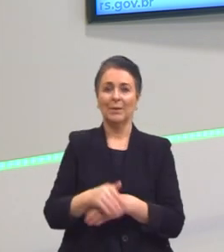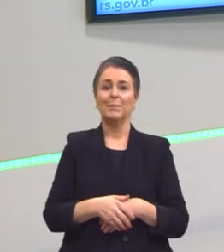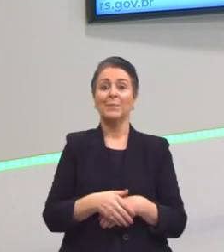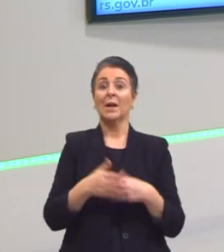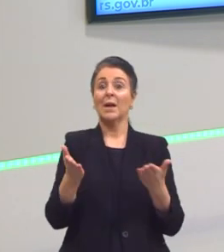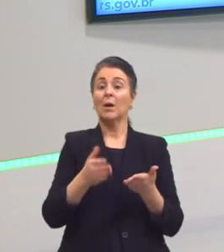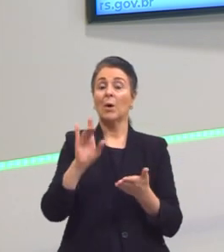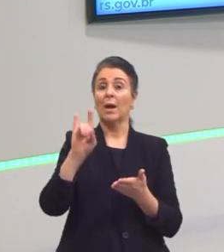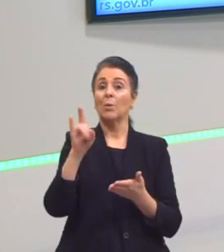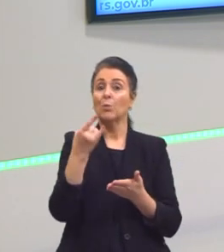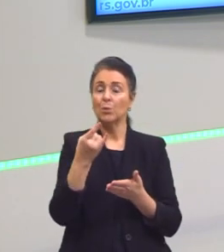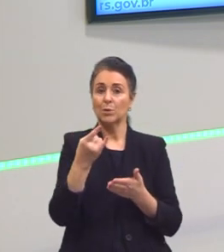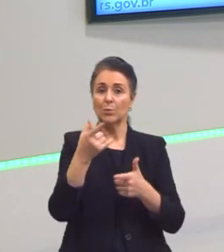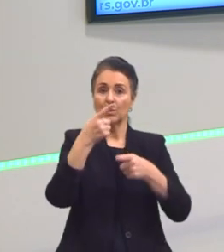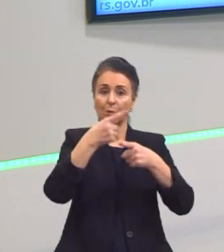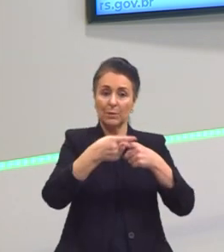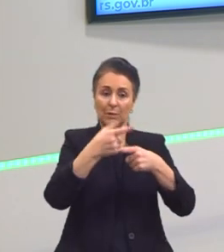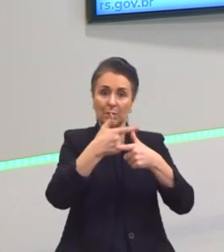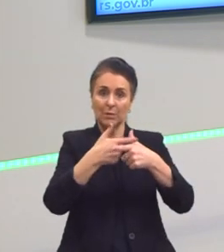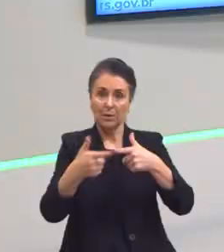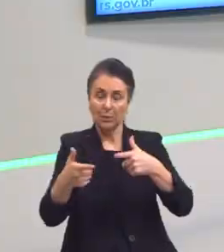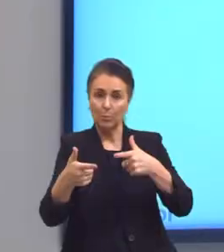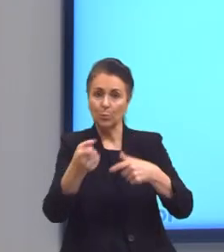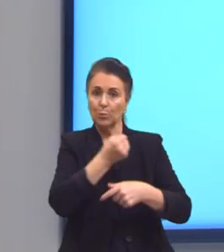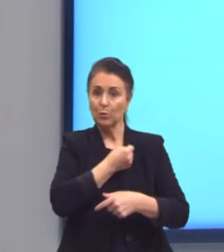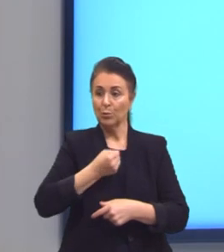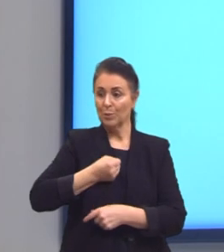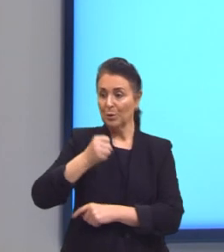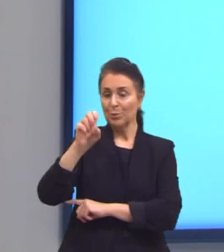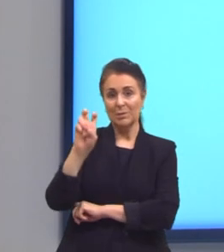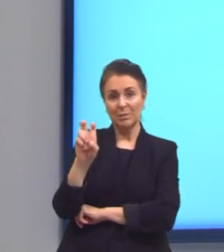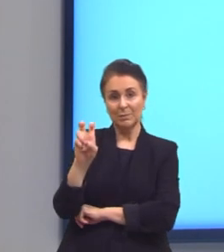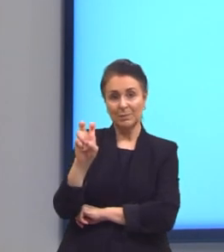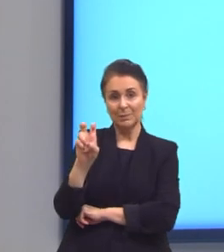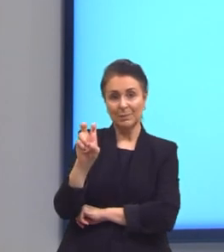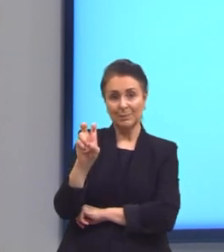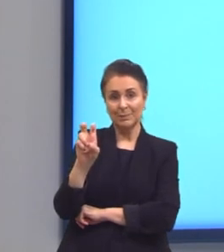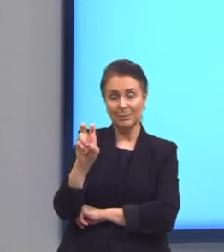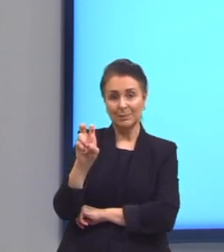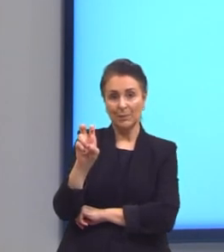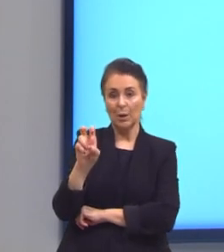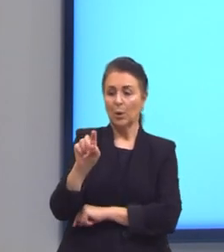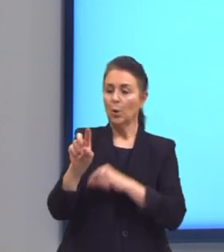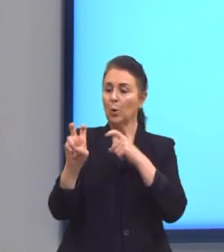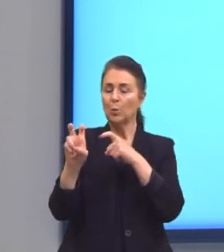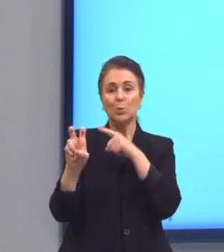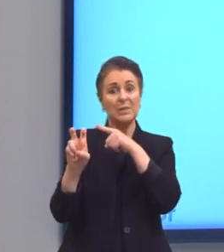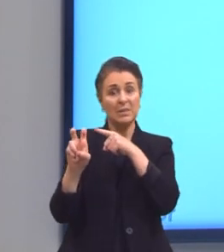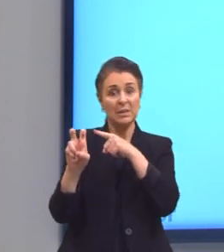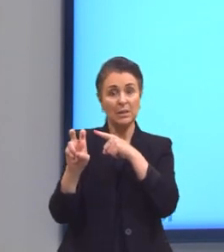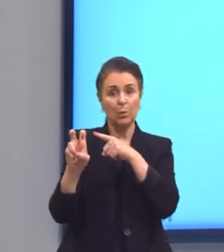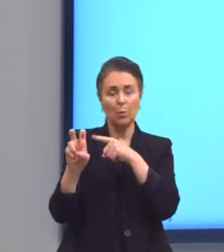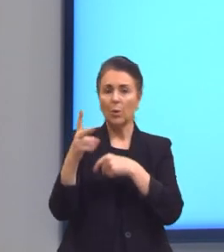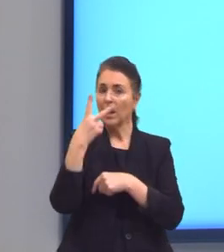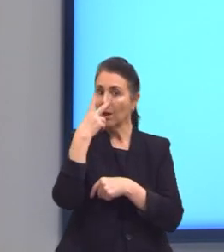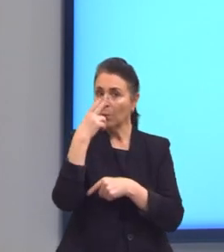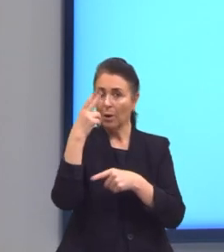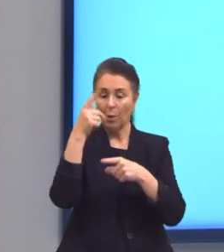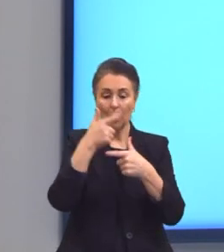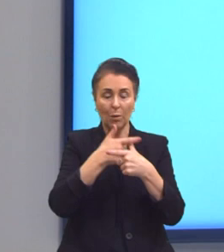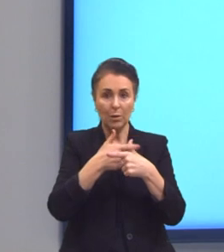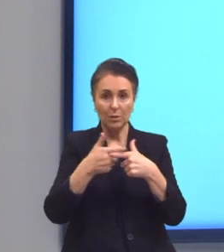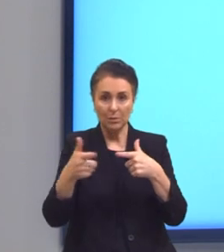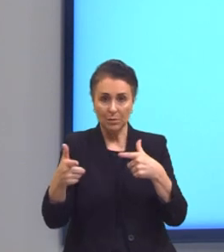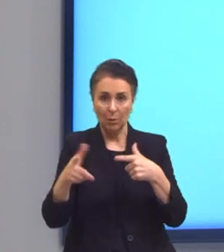último, a multiplicação ou a divisão de um número por 5. A gente sabe que o 5, ele é igual à divisão, né,